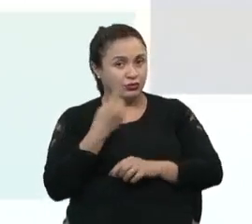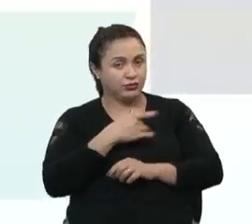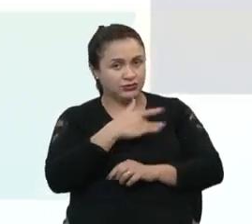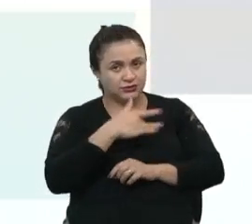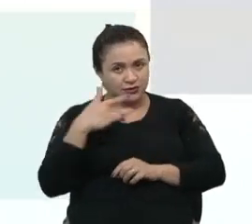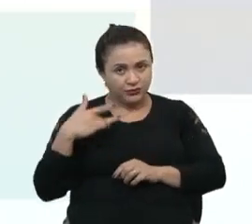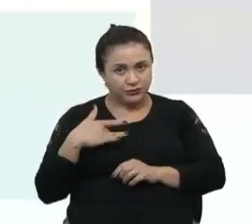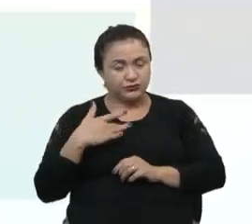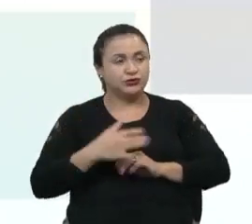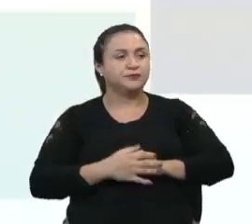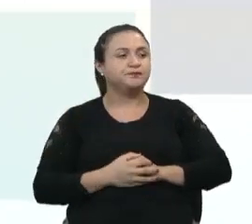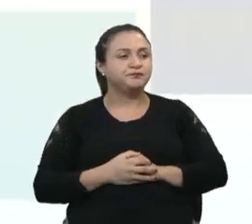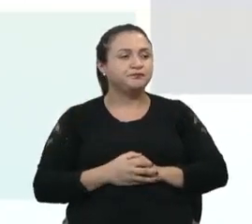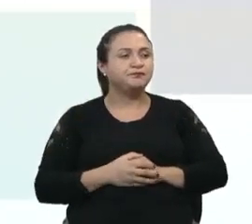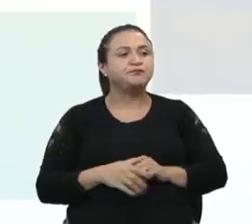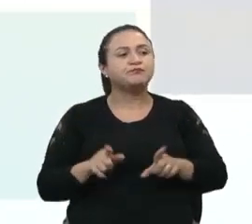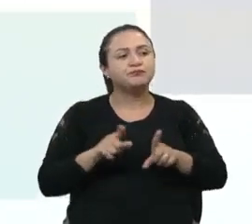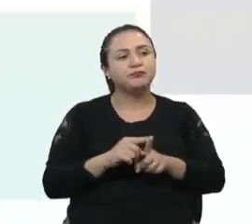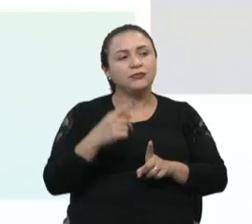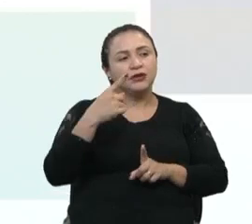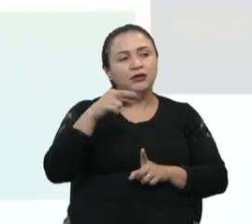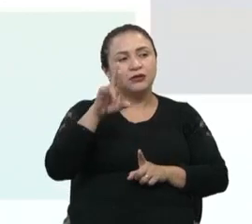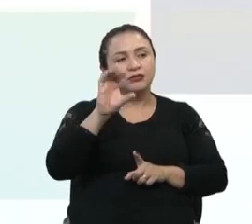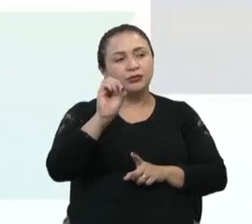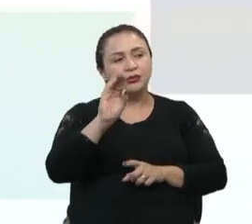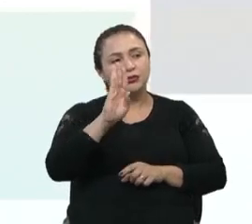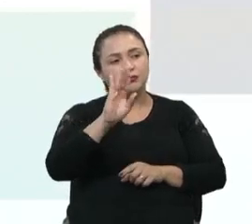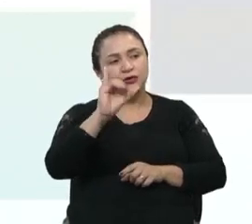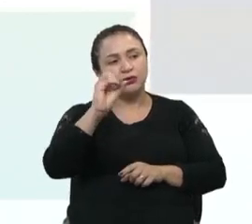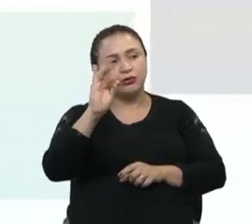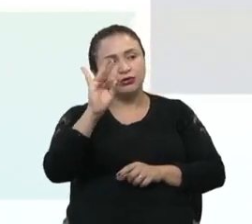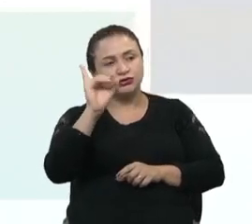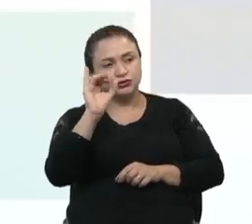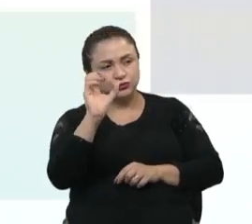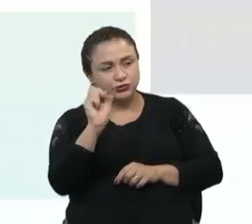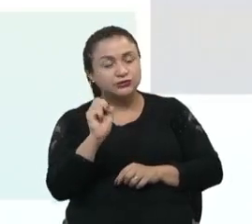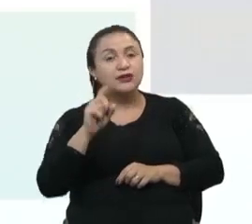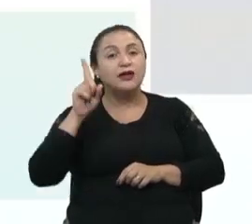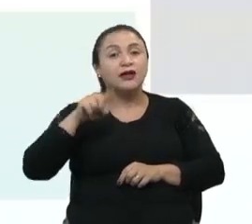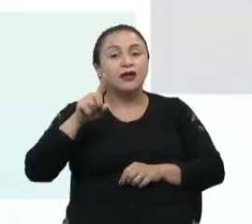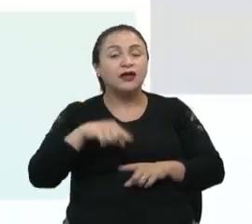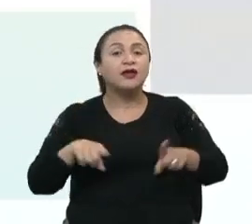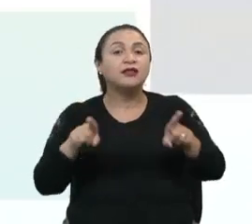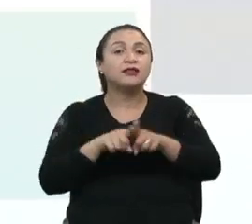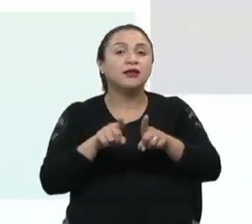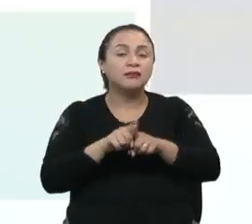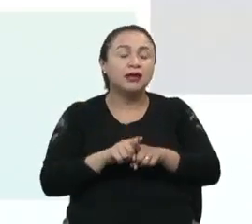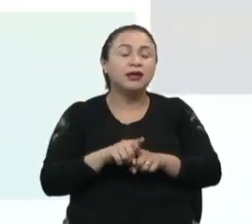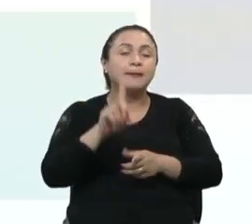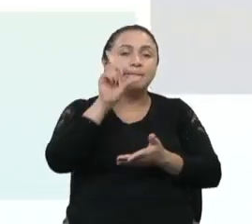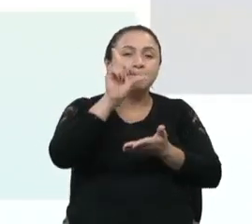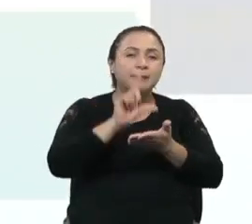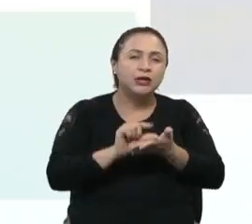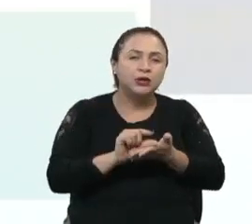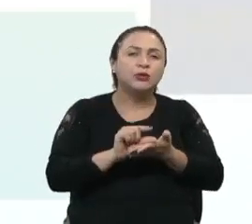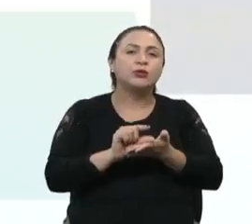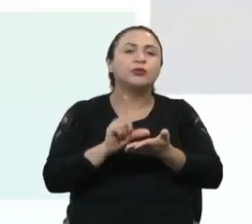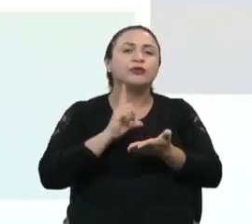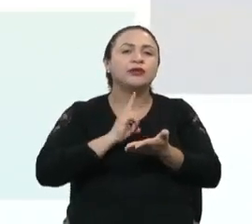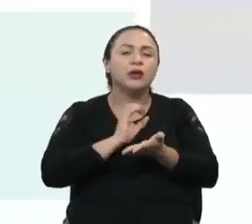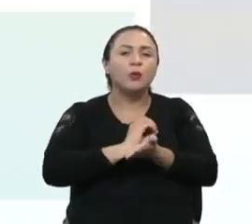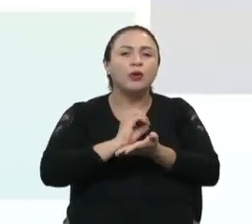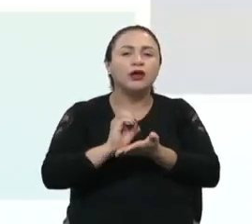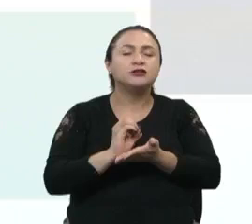Os probióticos, que são considerados micro-organismos vivos,